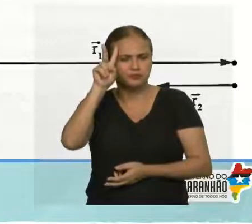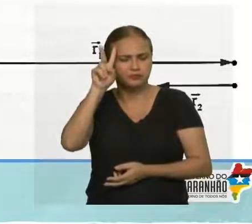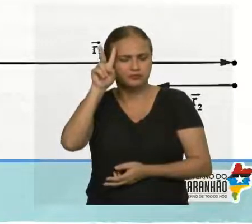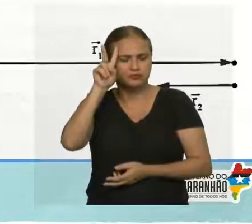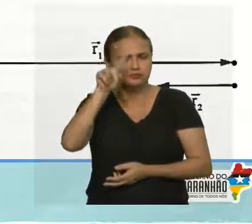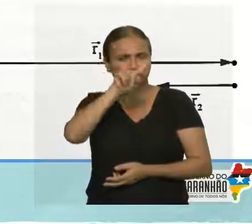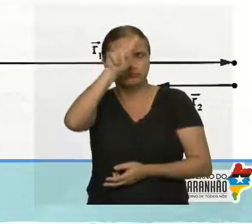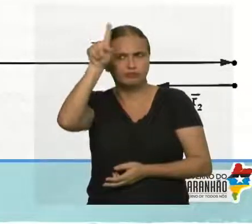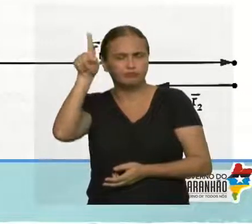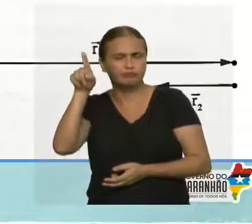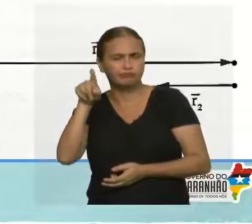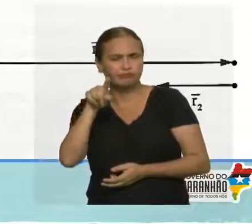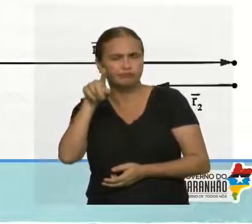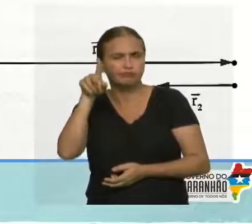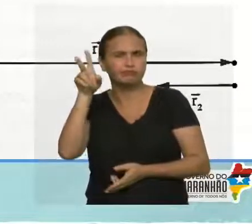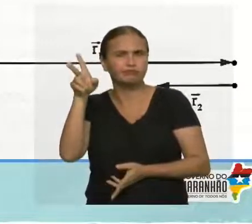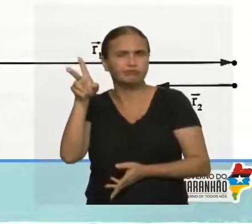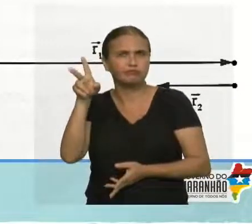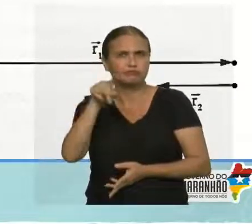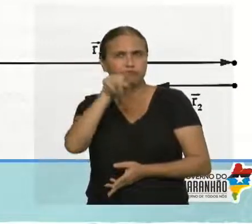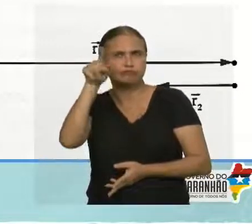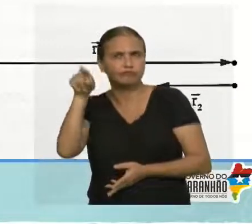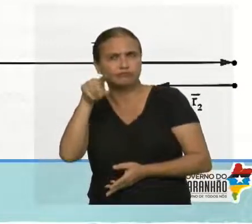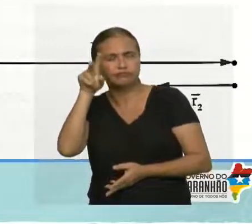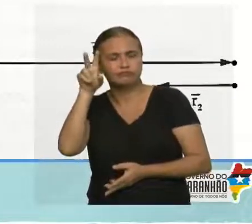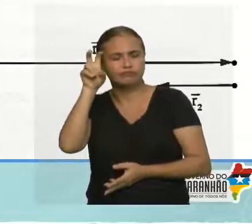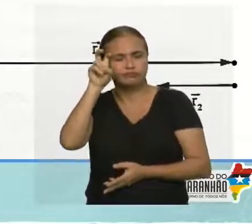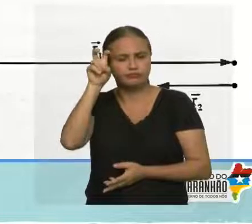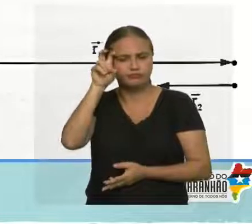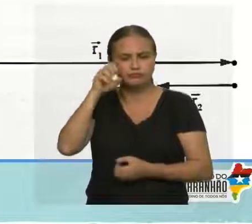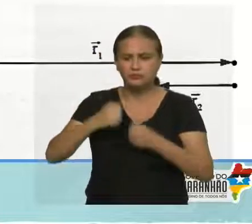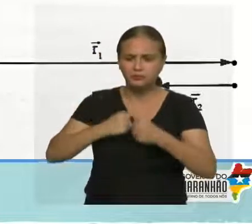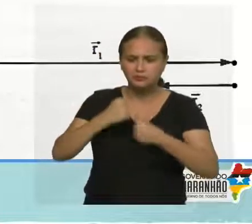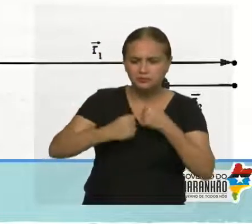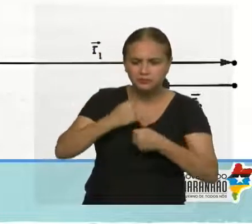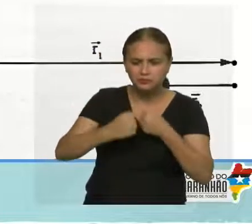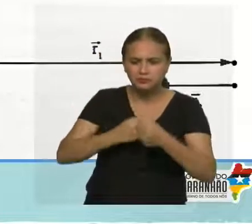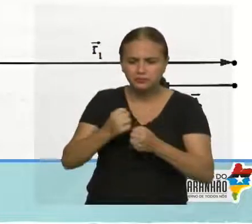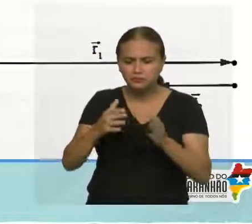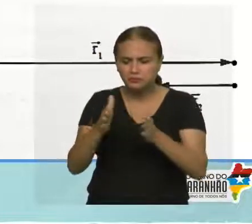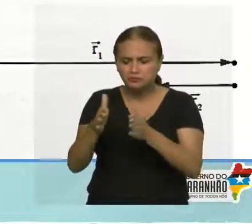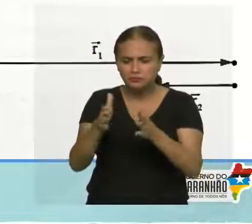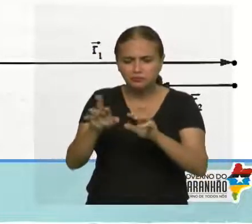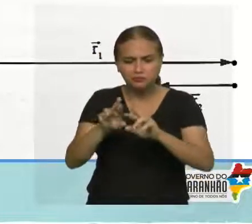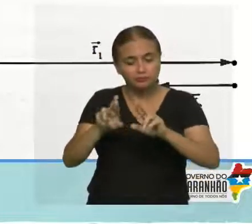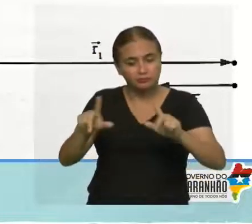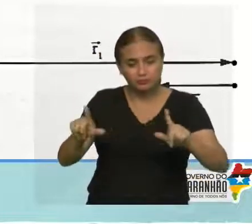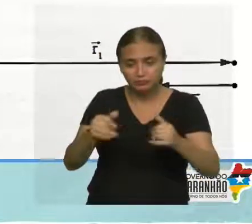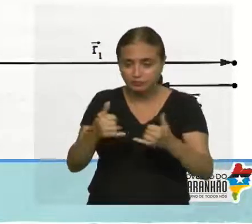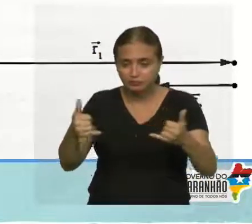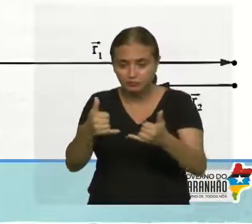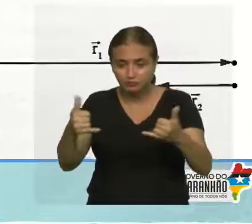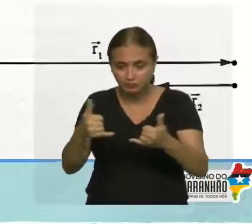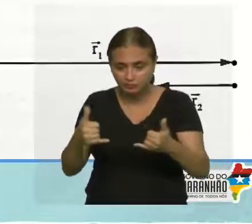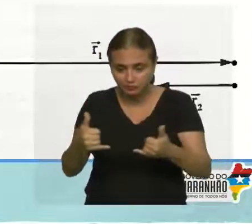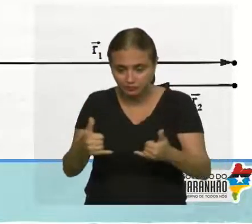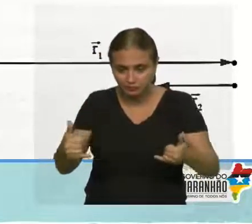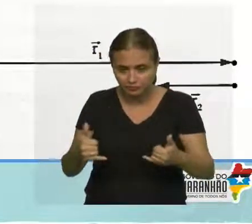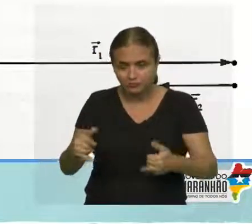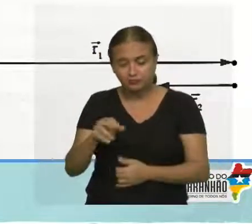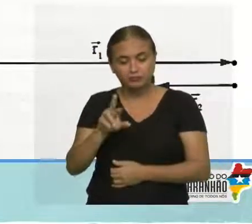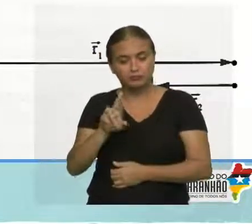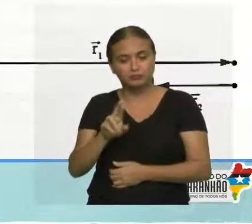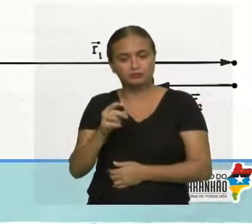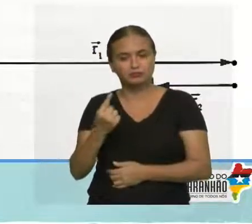Joana caminha em um parque, percorrendo cada dia, duas trilhas diferentes e retilinhas, representadas pelos vetores R1 e